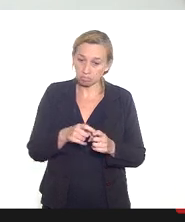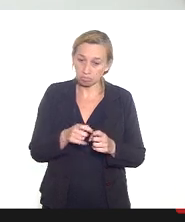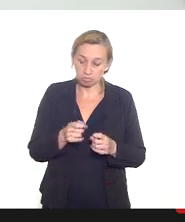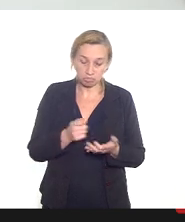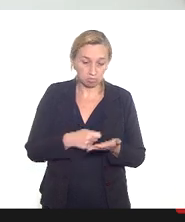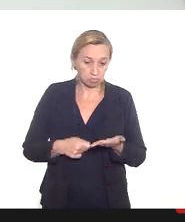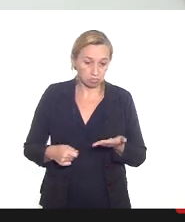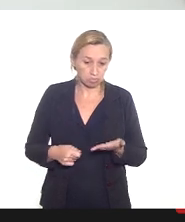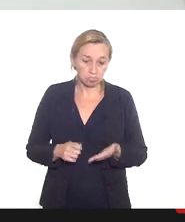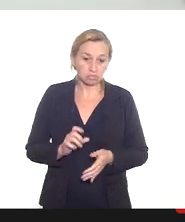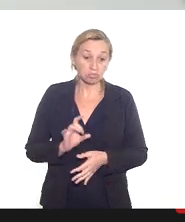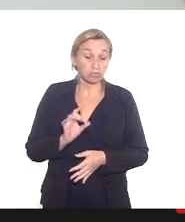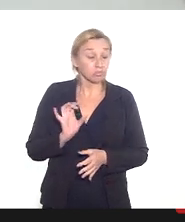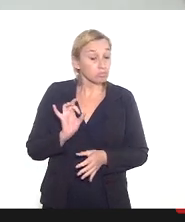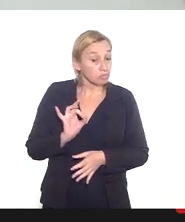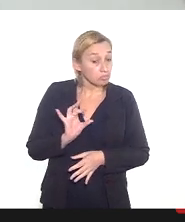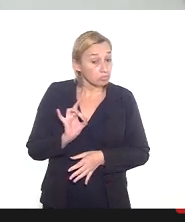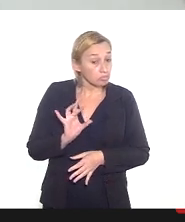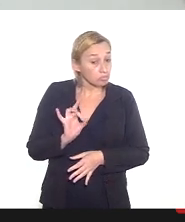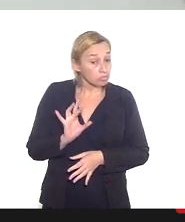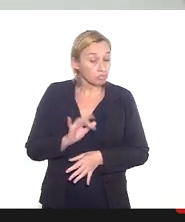apenas